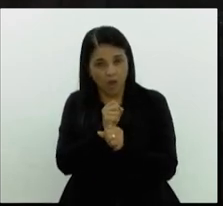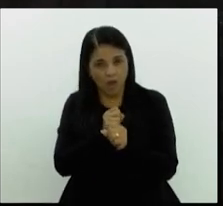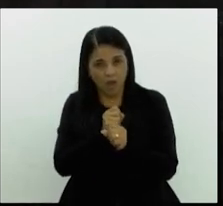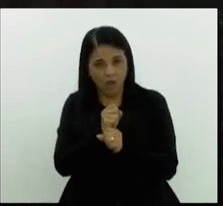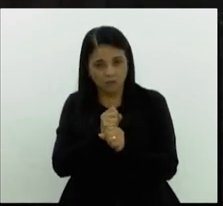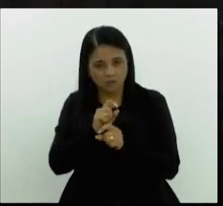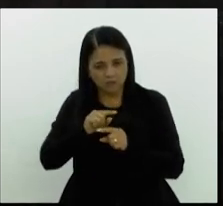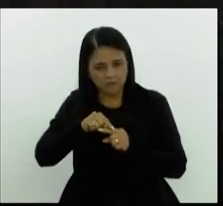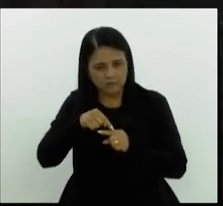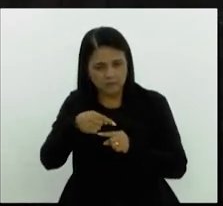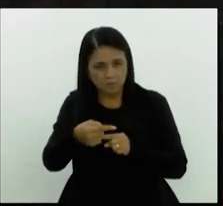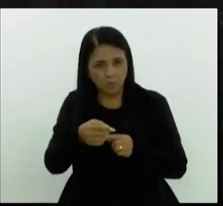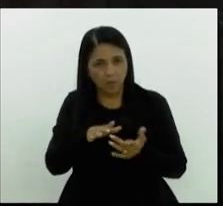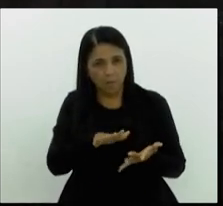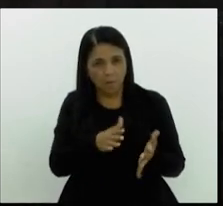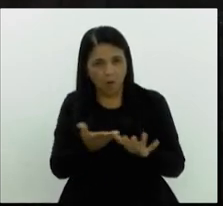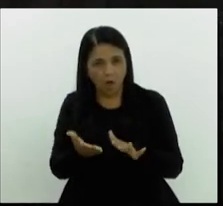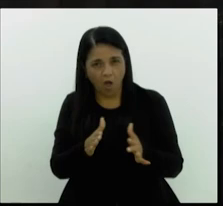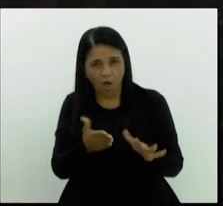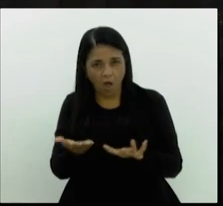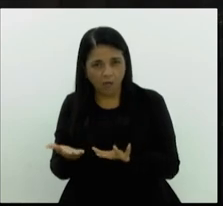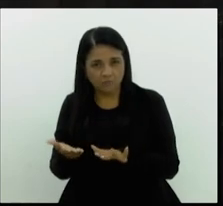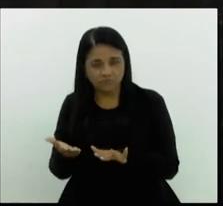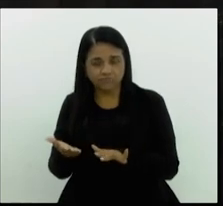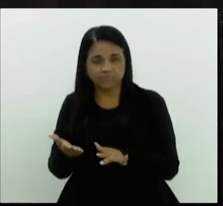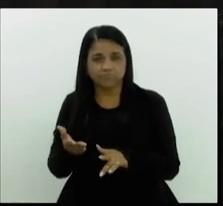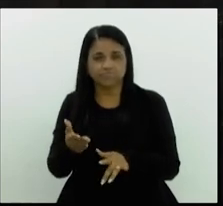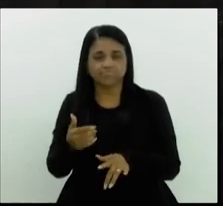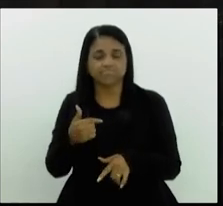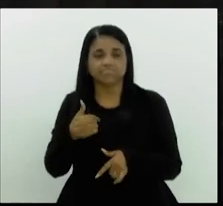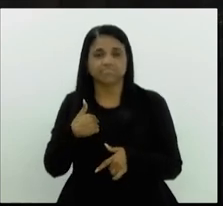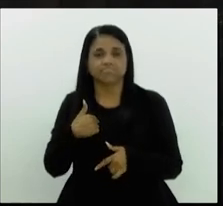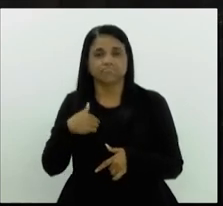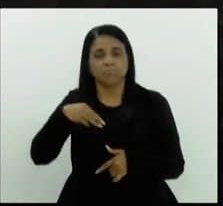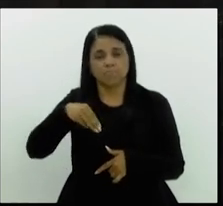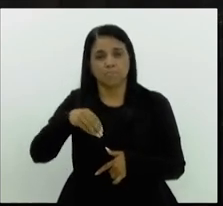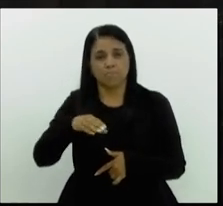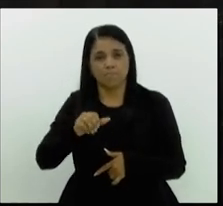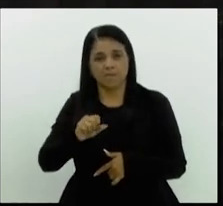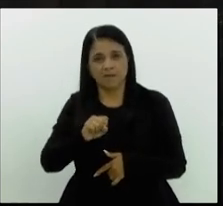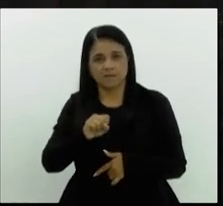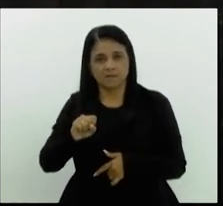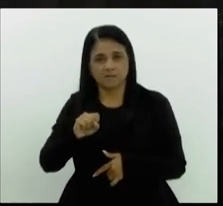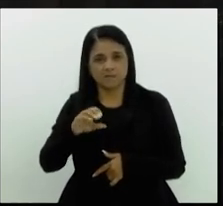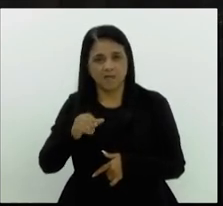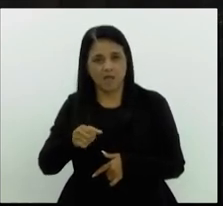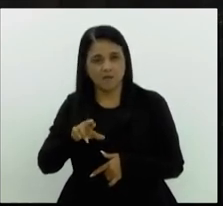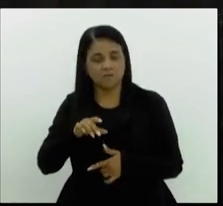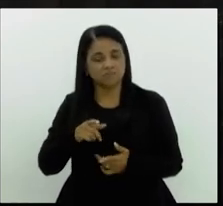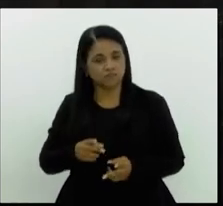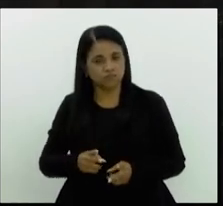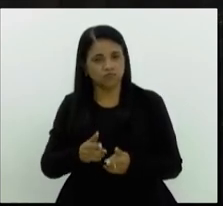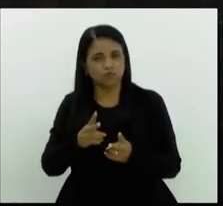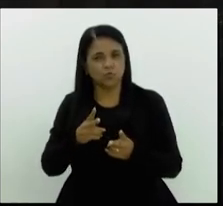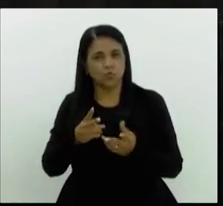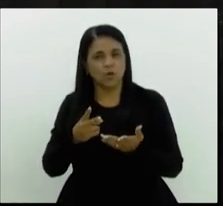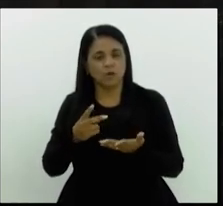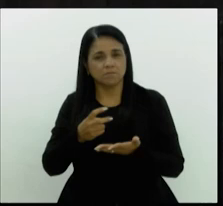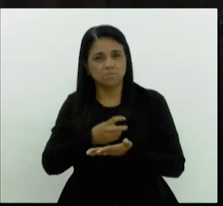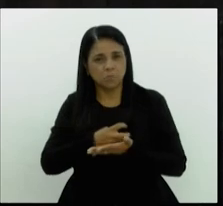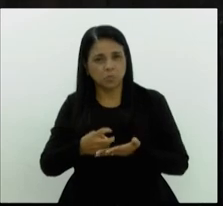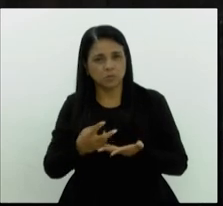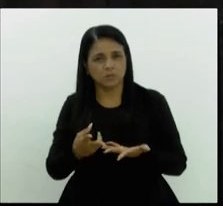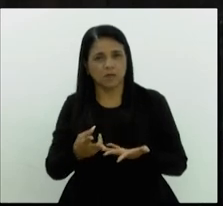após esse massacre, nós ainda continuamos com impunidade, ainda continuamos com o Brasil